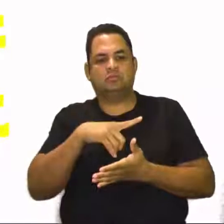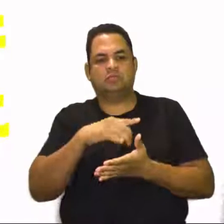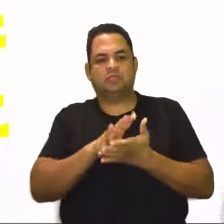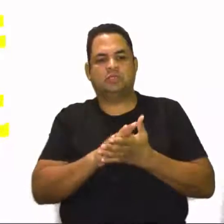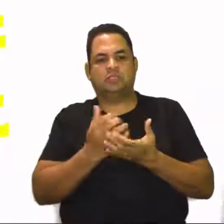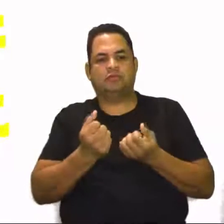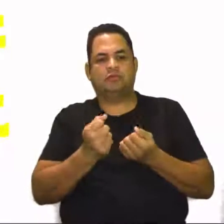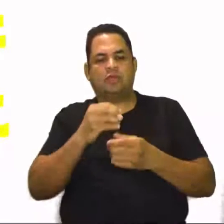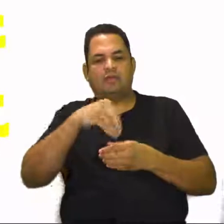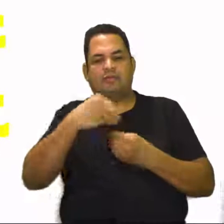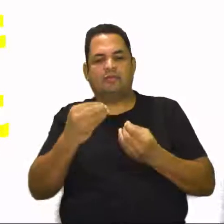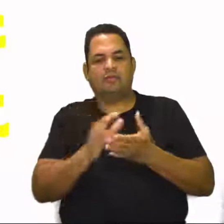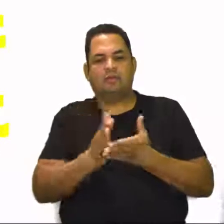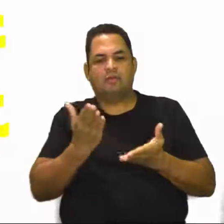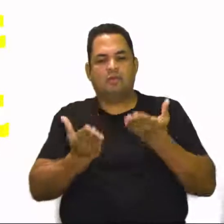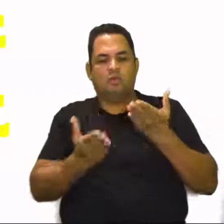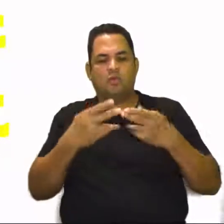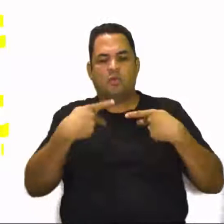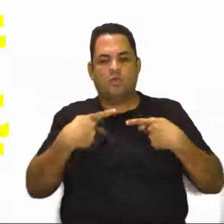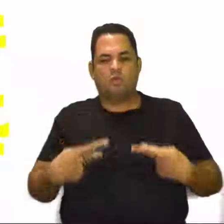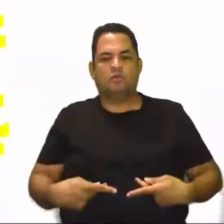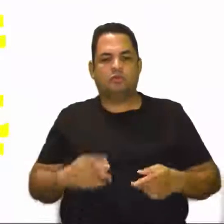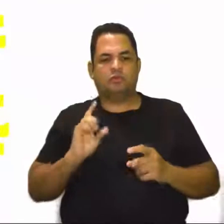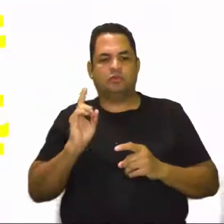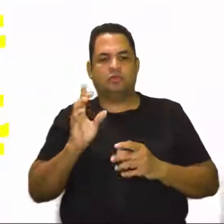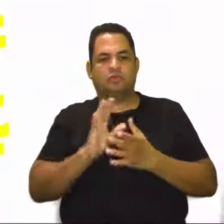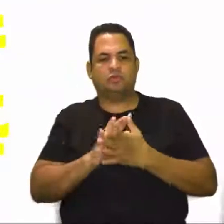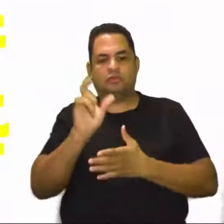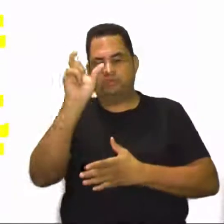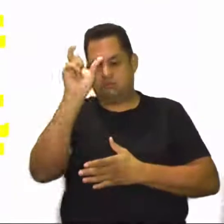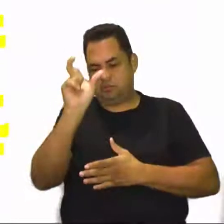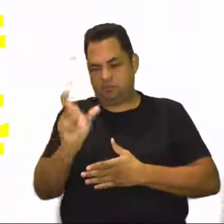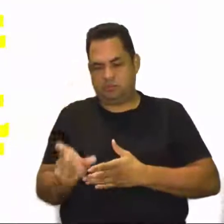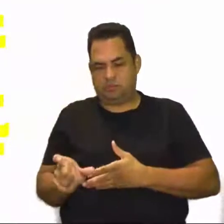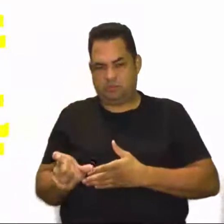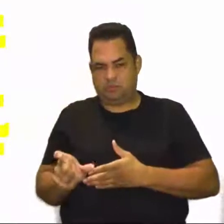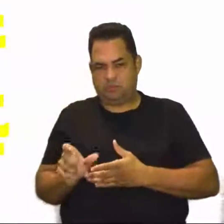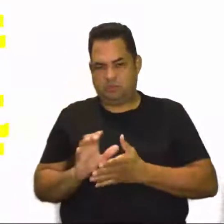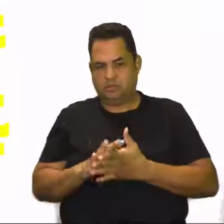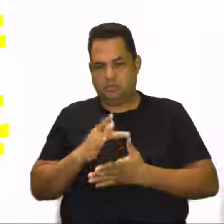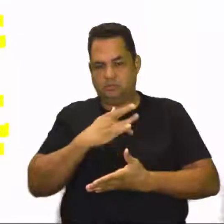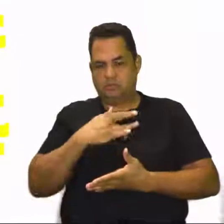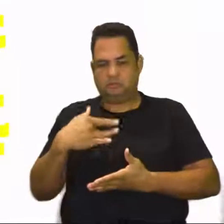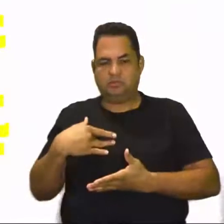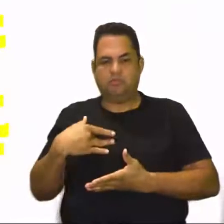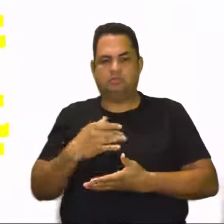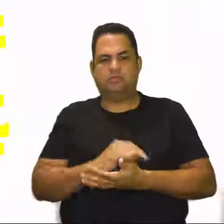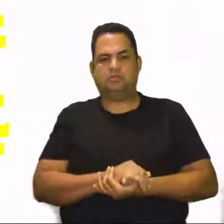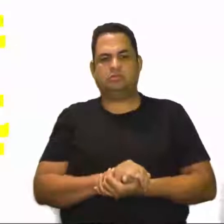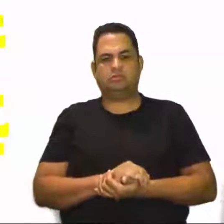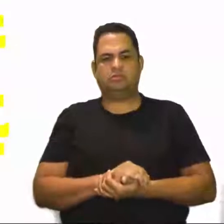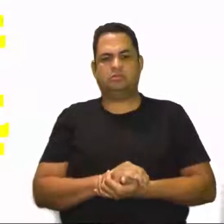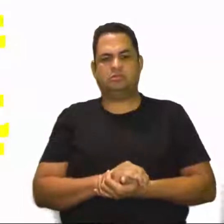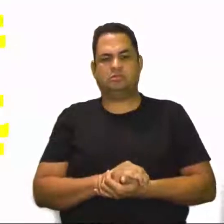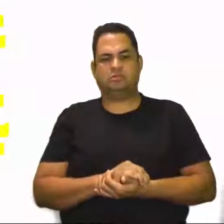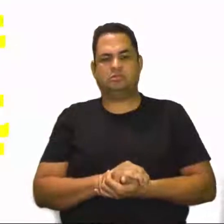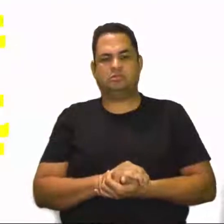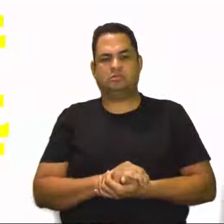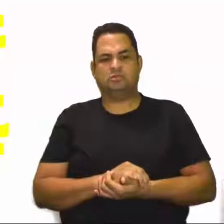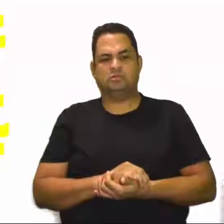externa ou do peso do corpo, somente para indivíduos saudáveis. Olha aqui, gente.